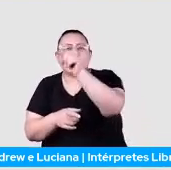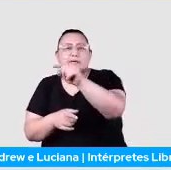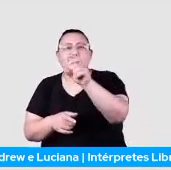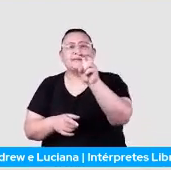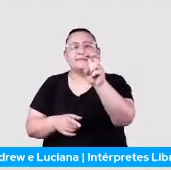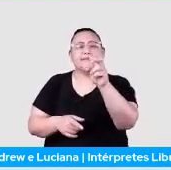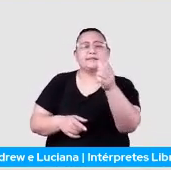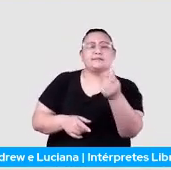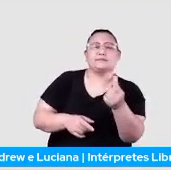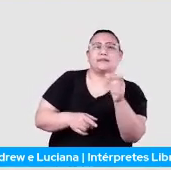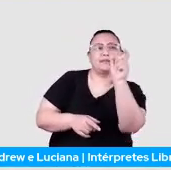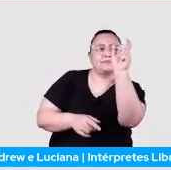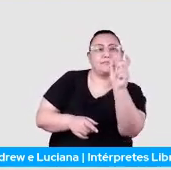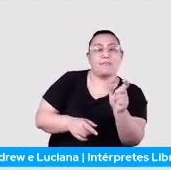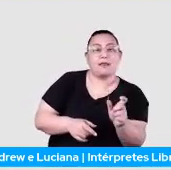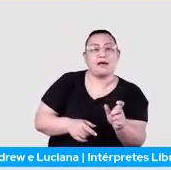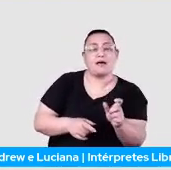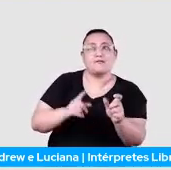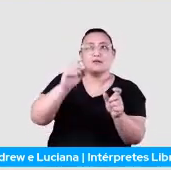palavras, e deixar tudo zero.